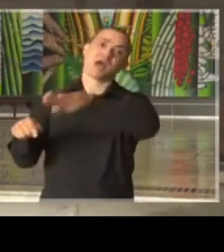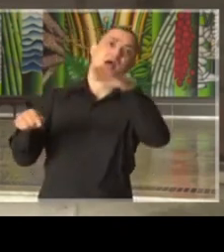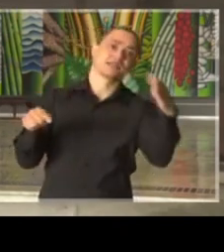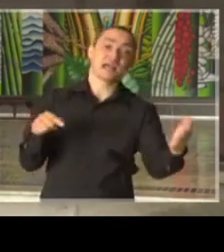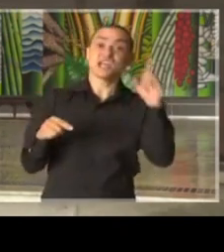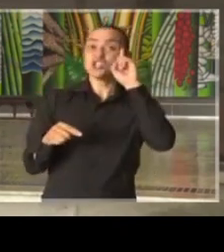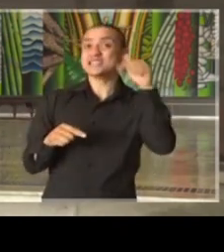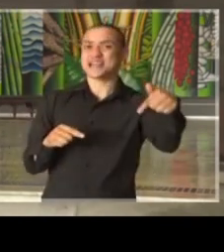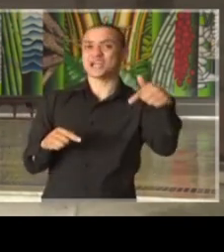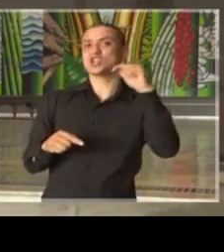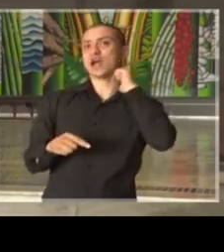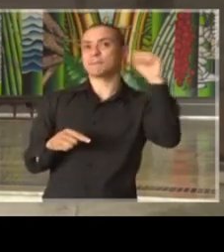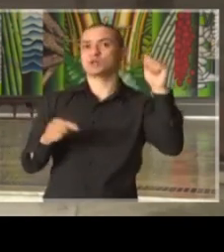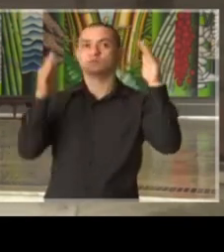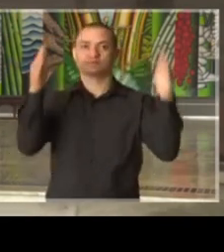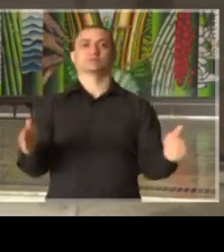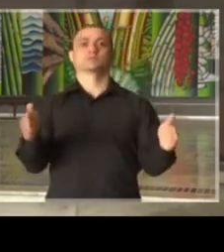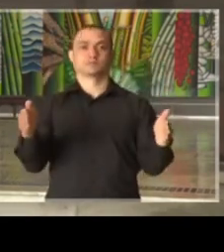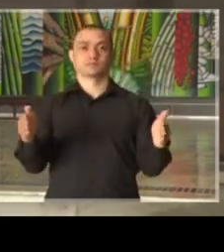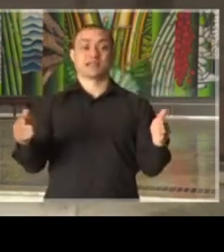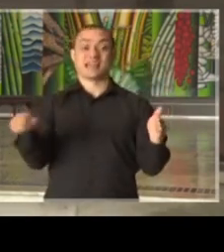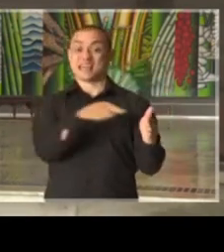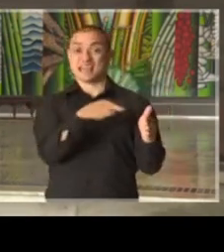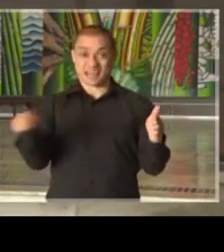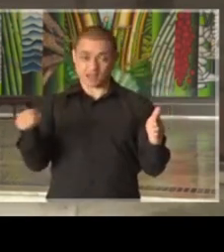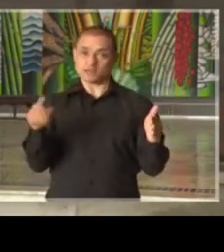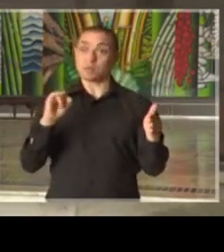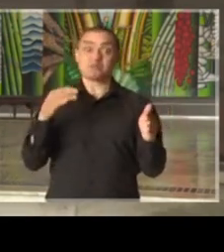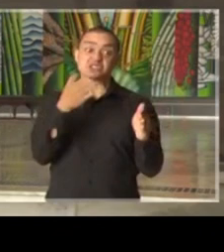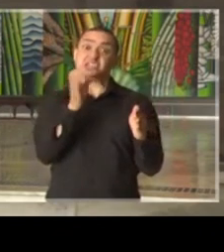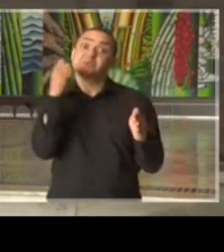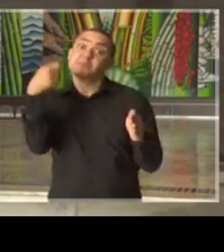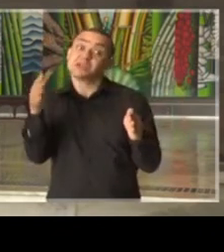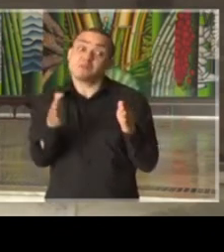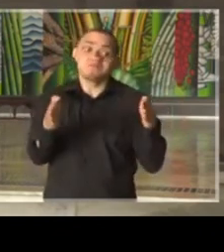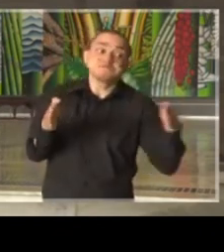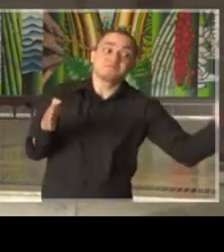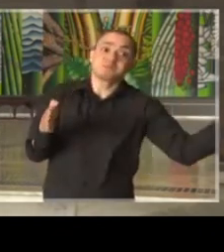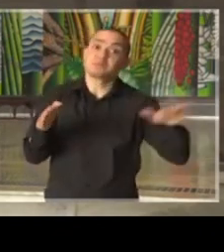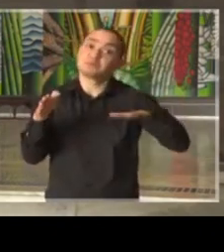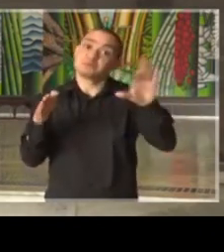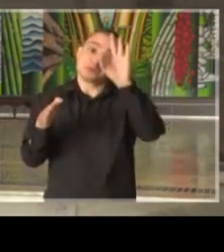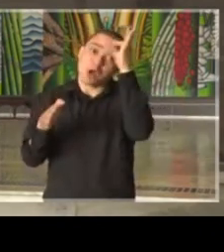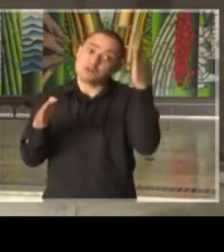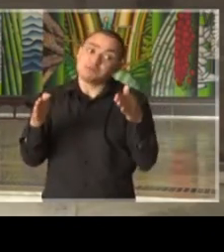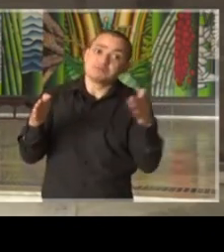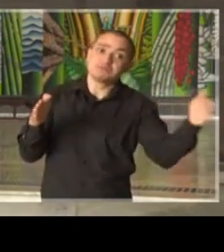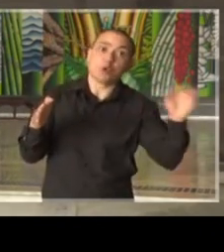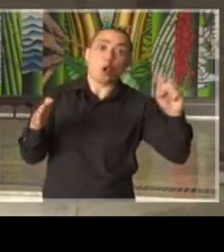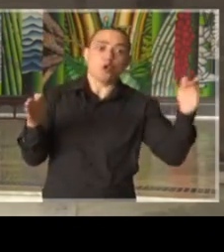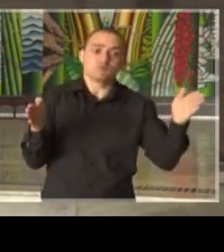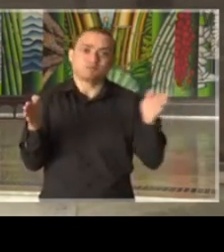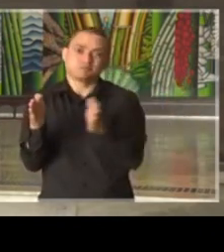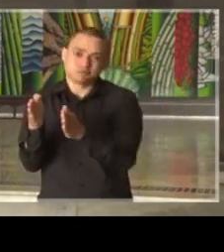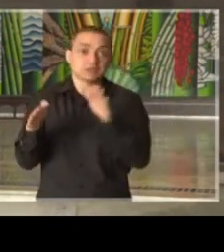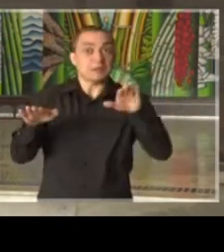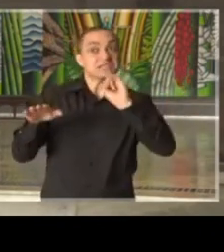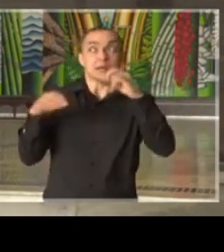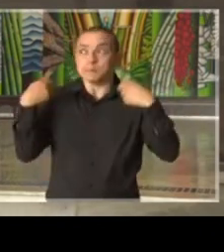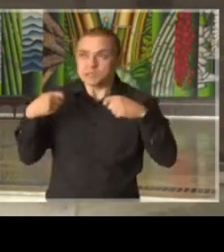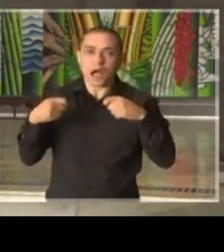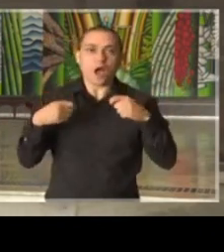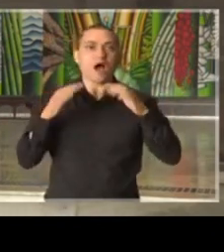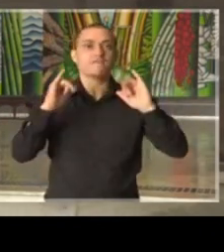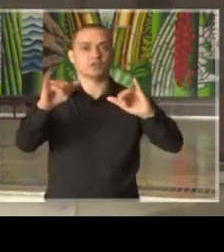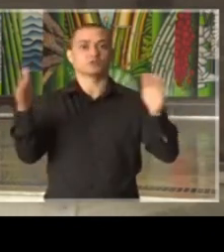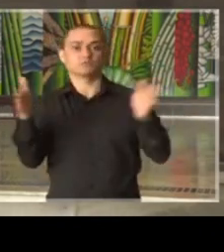o dia 7 de abril. Esta medida poderá ser renovada, estendida ou suprimida se houver necessidade,